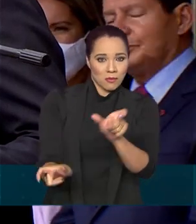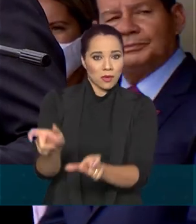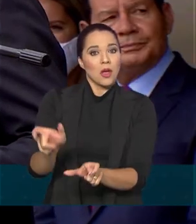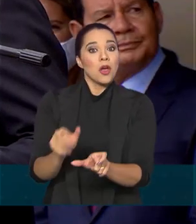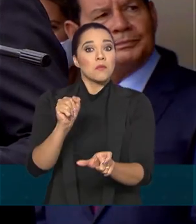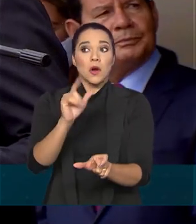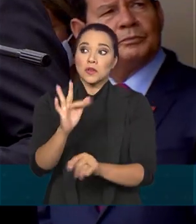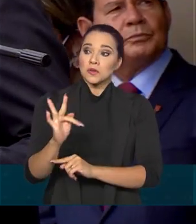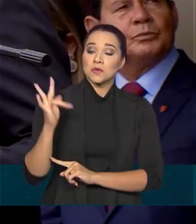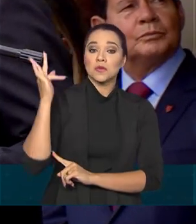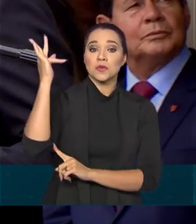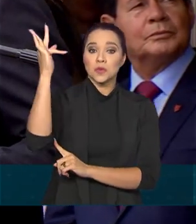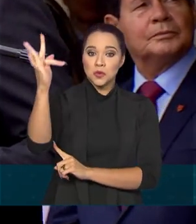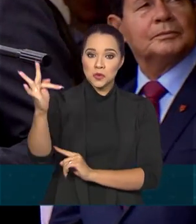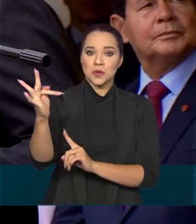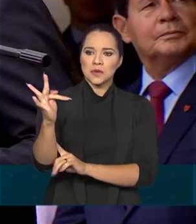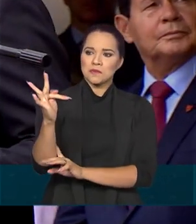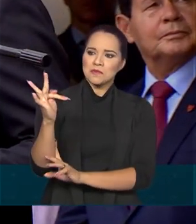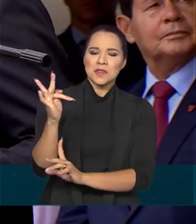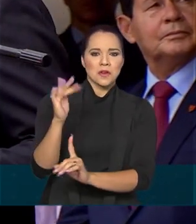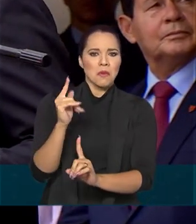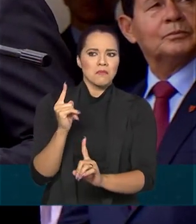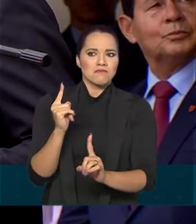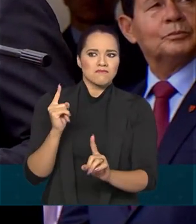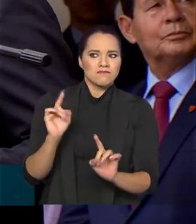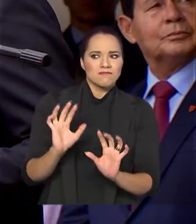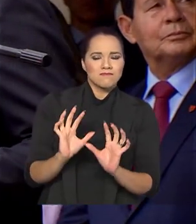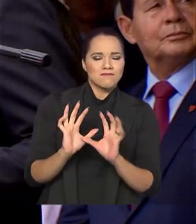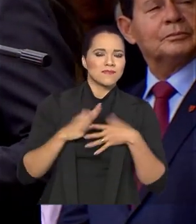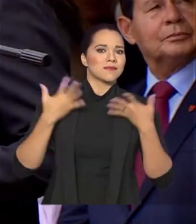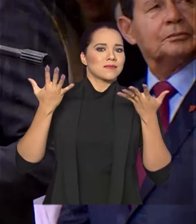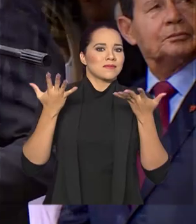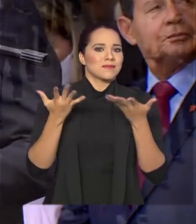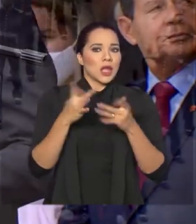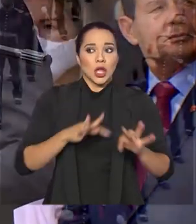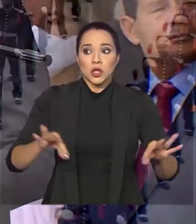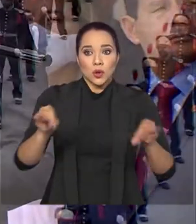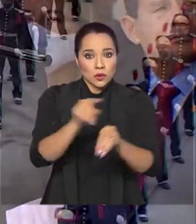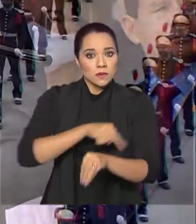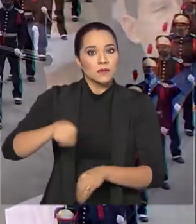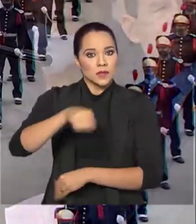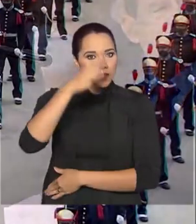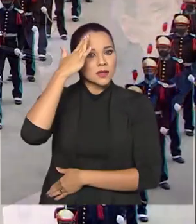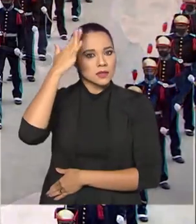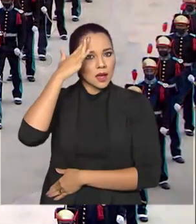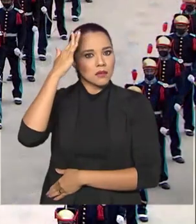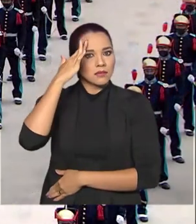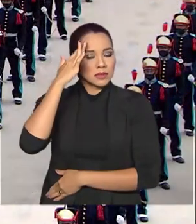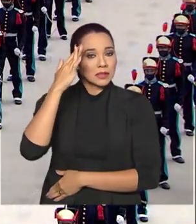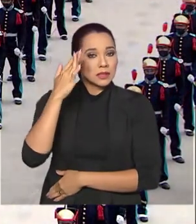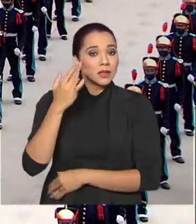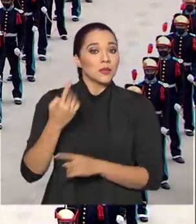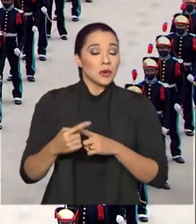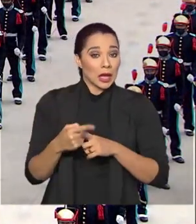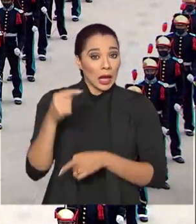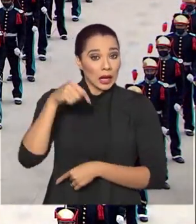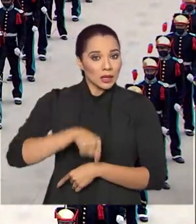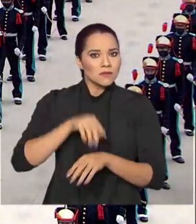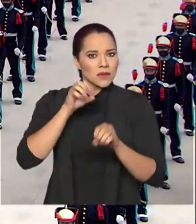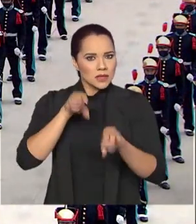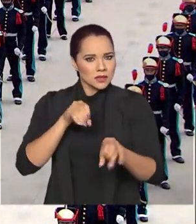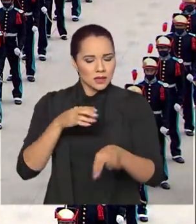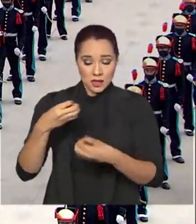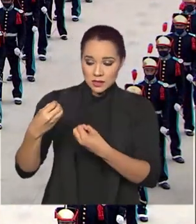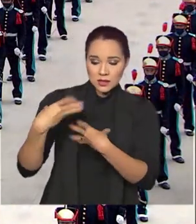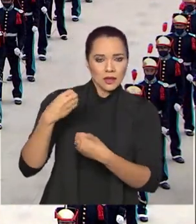poderão, um lá na frente, se encontrar com o imprevisto. E todos vocês sabem, porque aqui ensinaram a